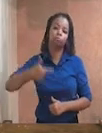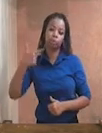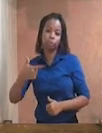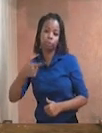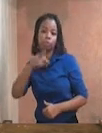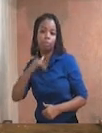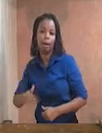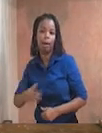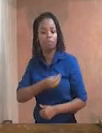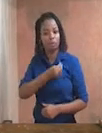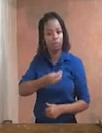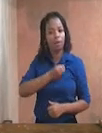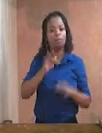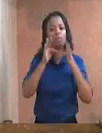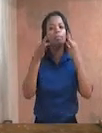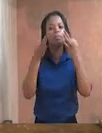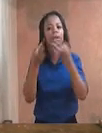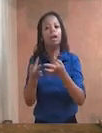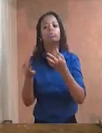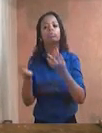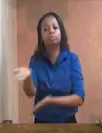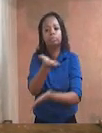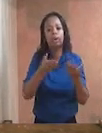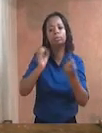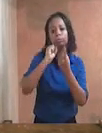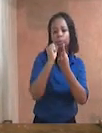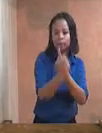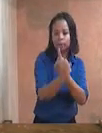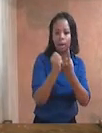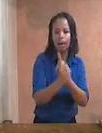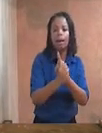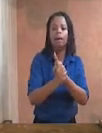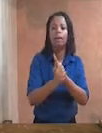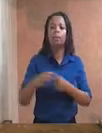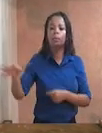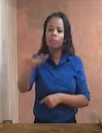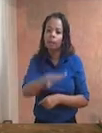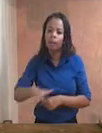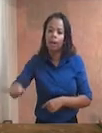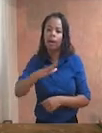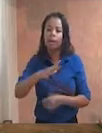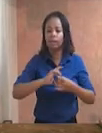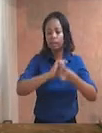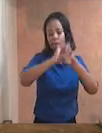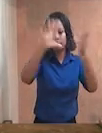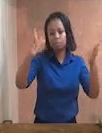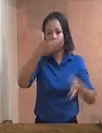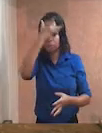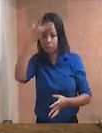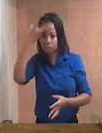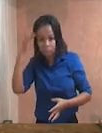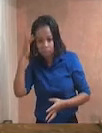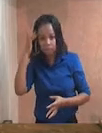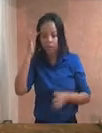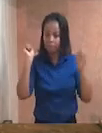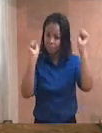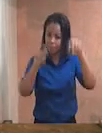e comunitária, como ambiente livre da presença de pessoas dependentes de substâncias